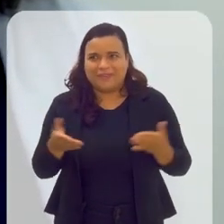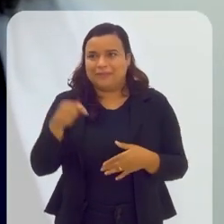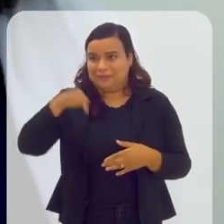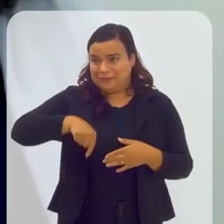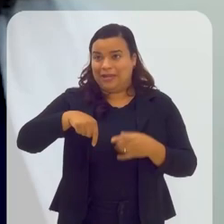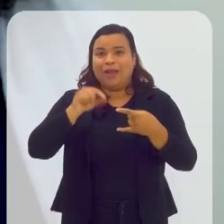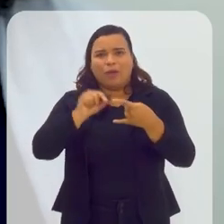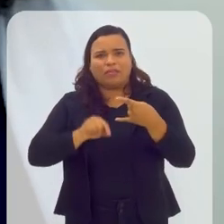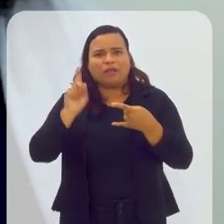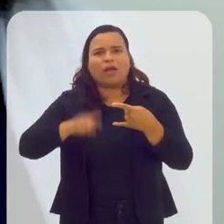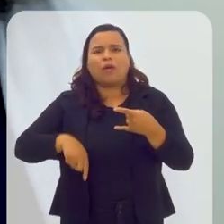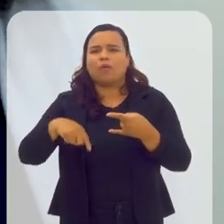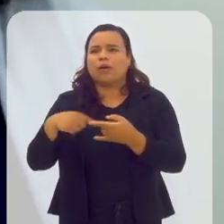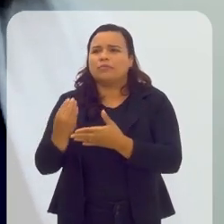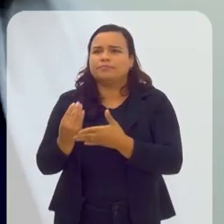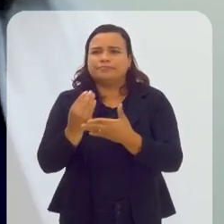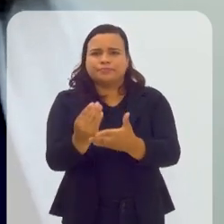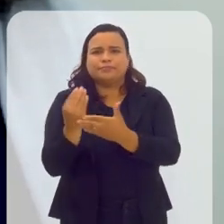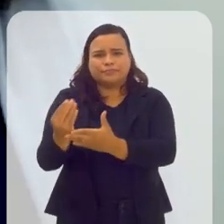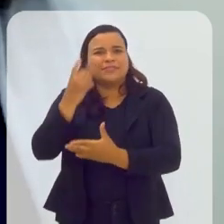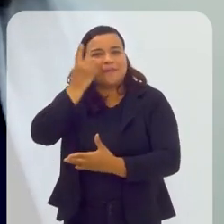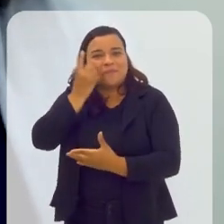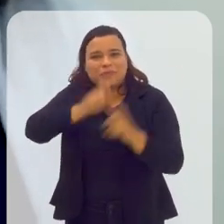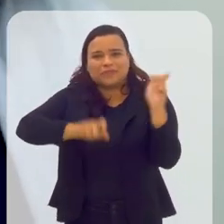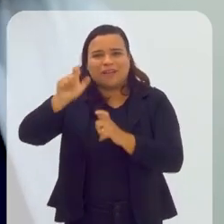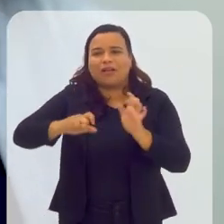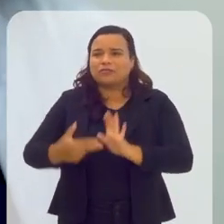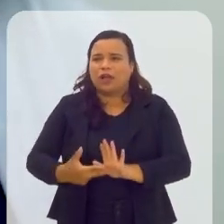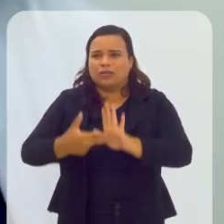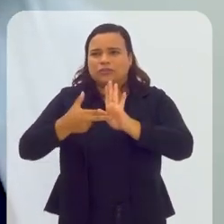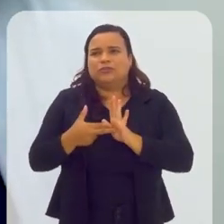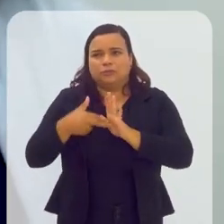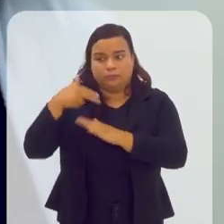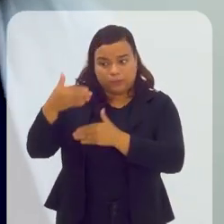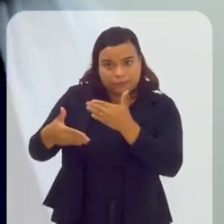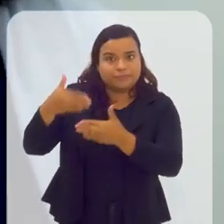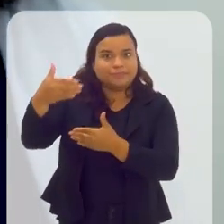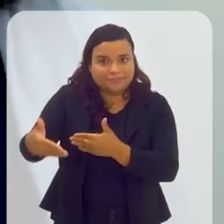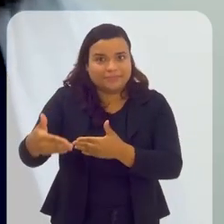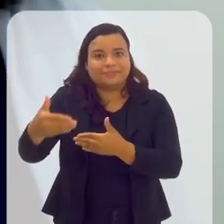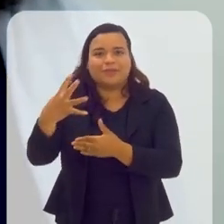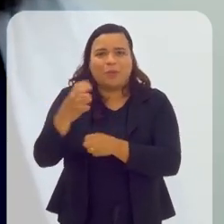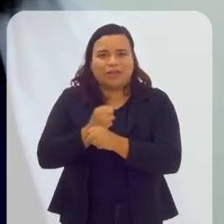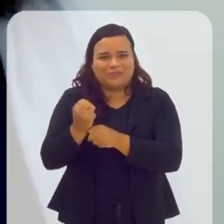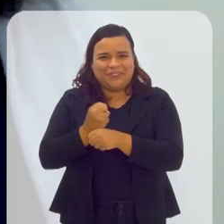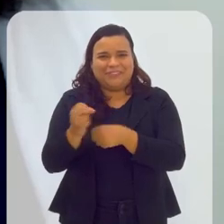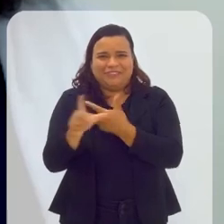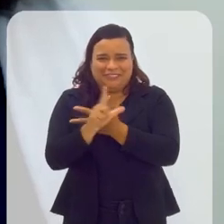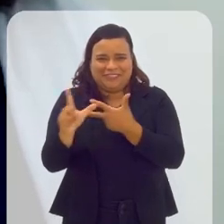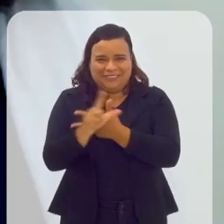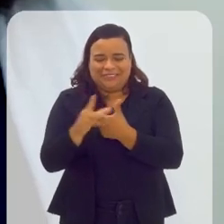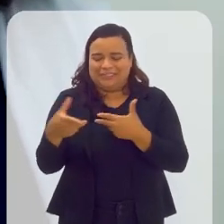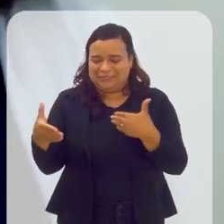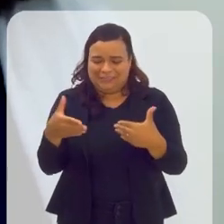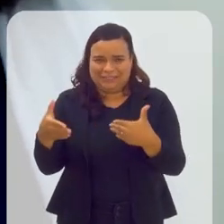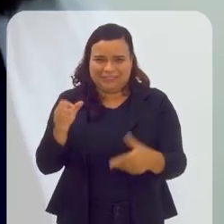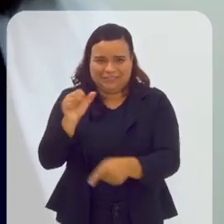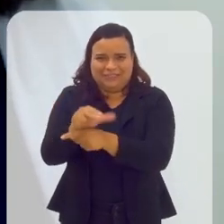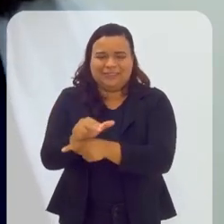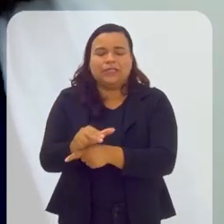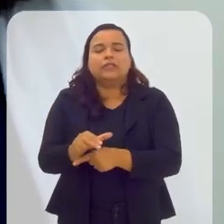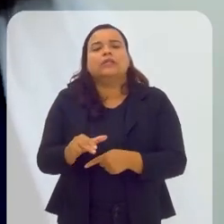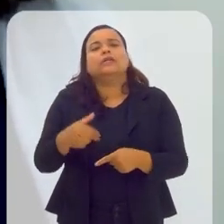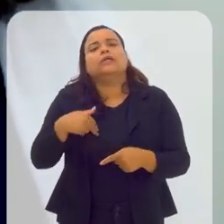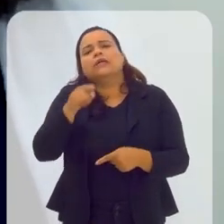esse é um canal, na verdade, de endereçamento aos deputados que estão assumindo a próxima legislatura dos quatro anos o que o senhor